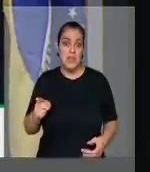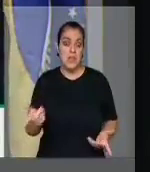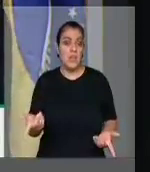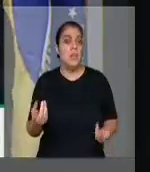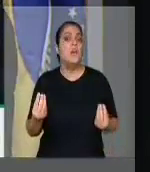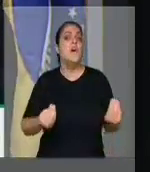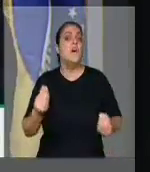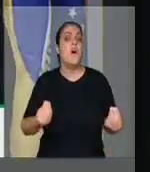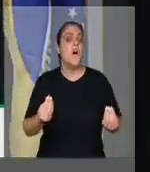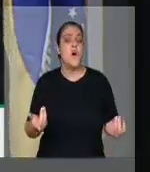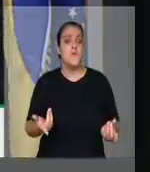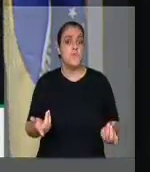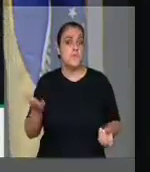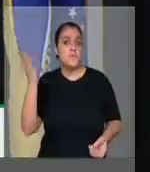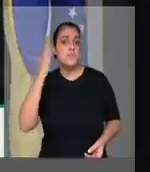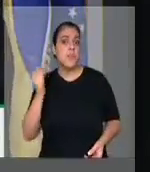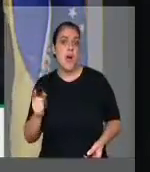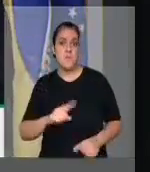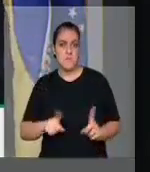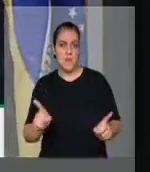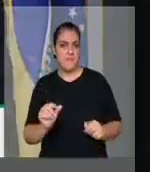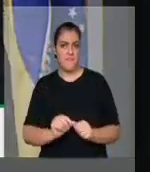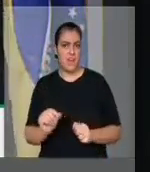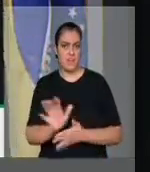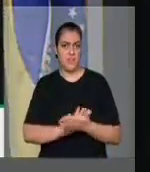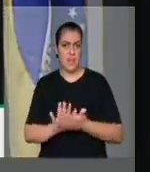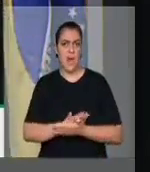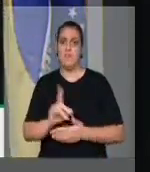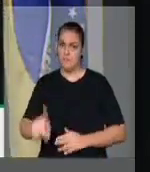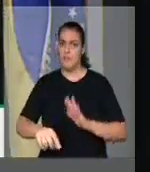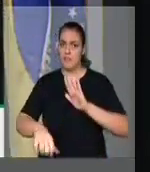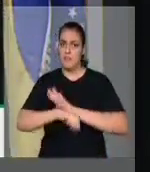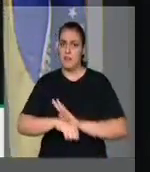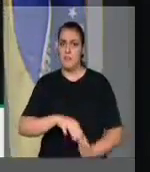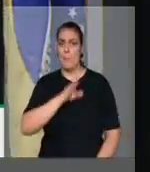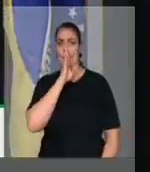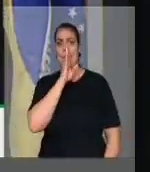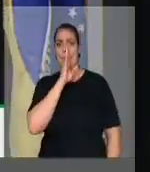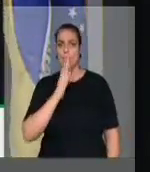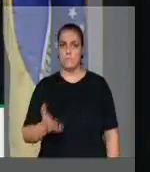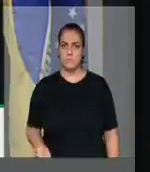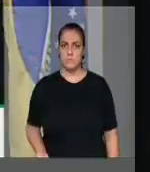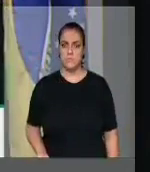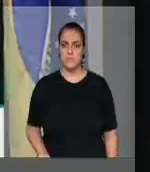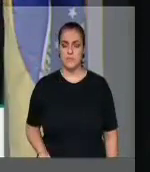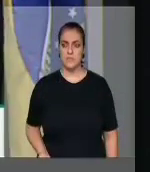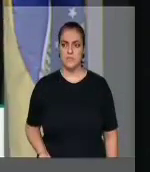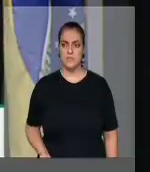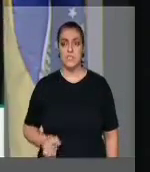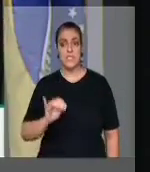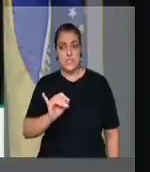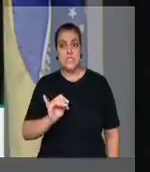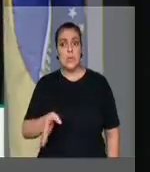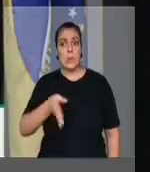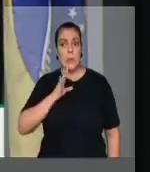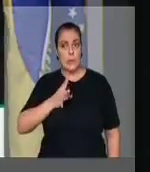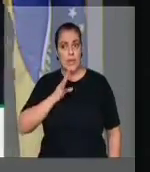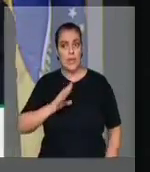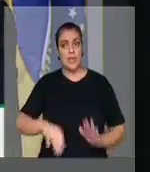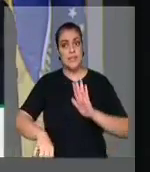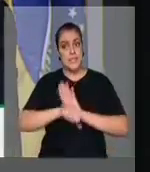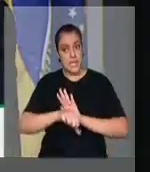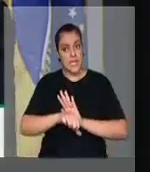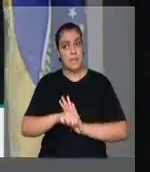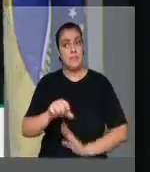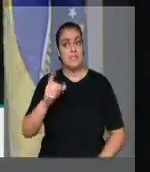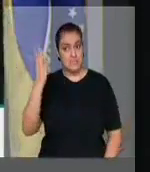porque o servidor público, o agente público, diante do conhecimento de um crime, e isto é